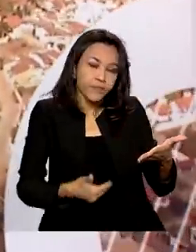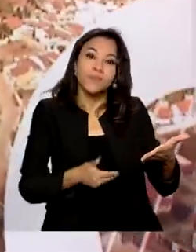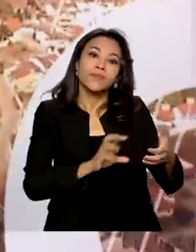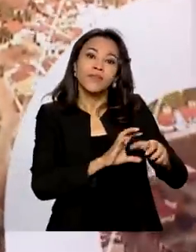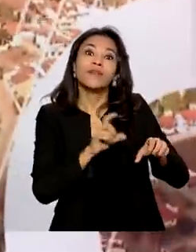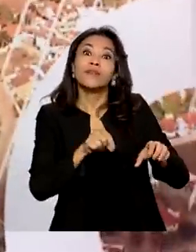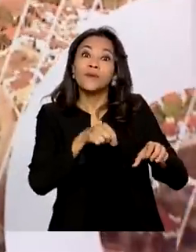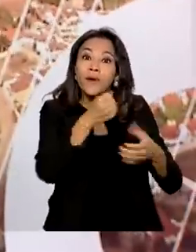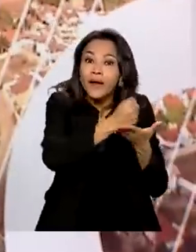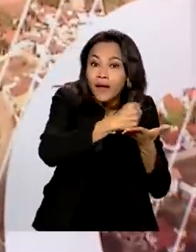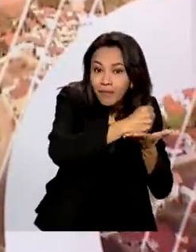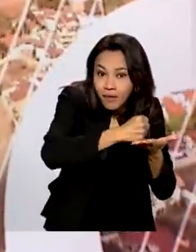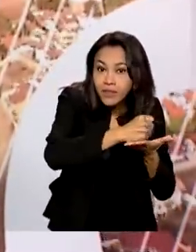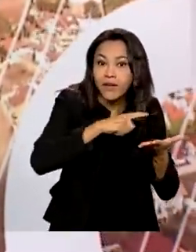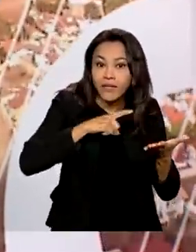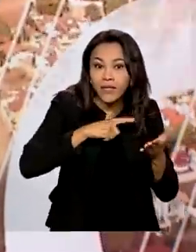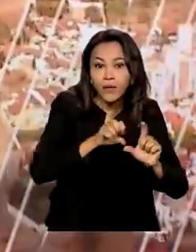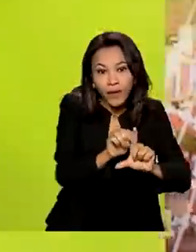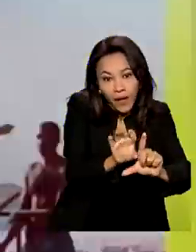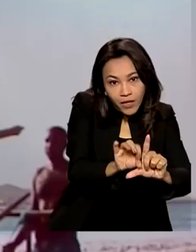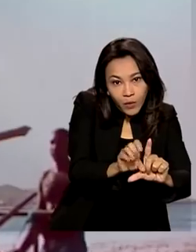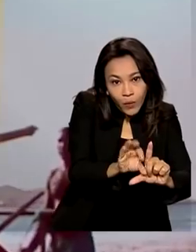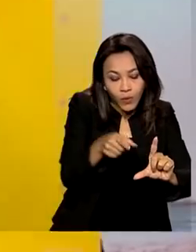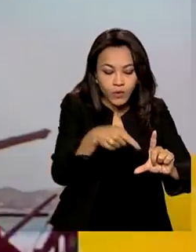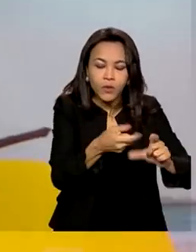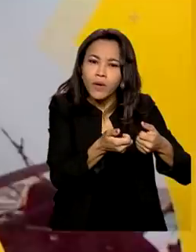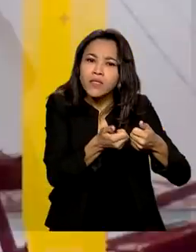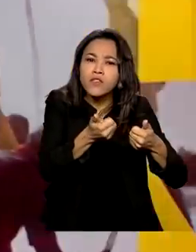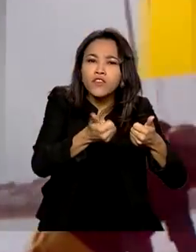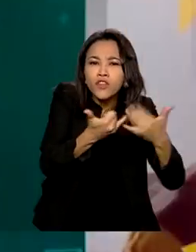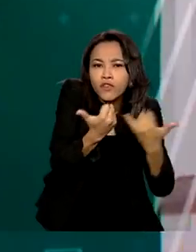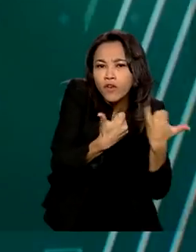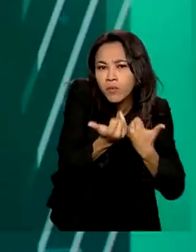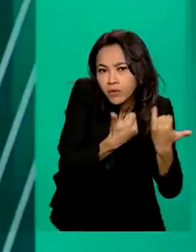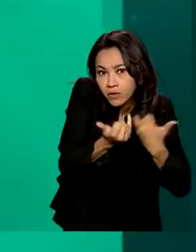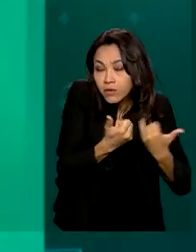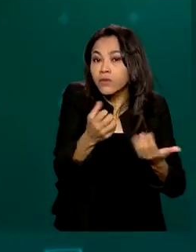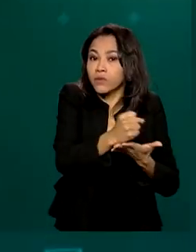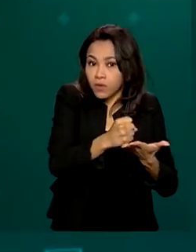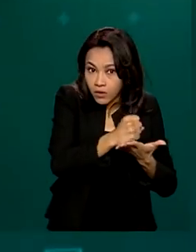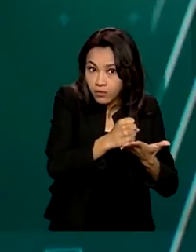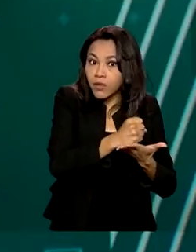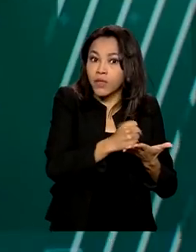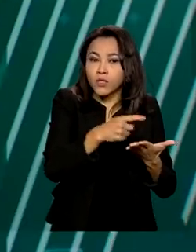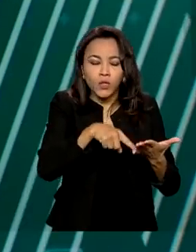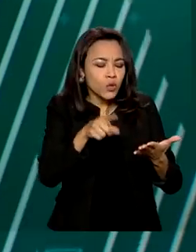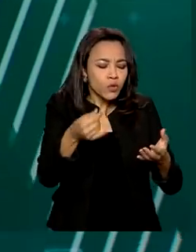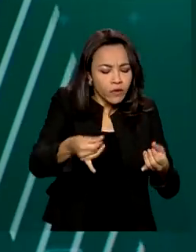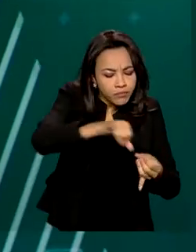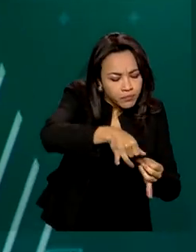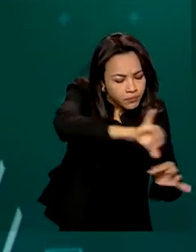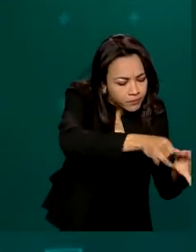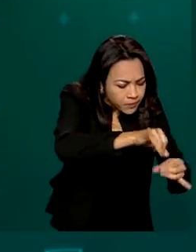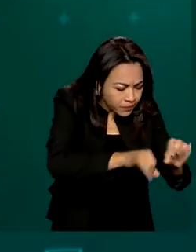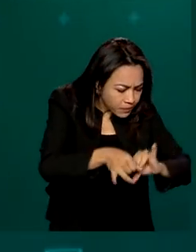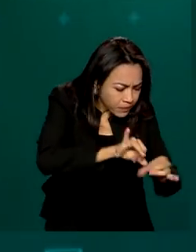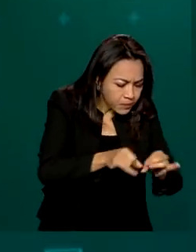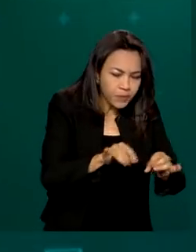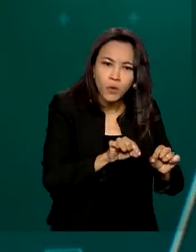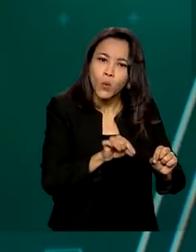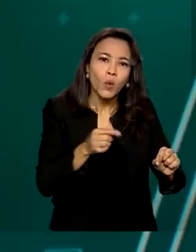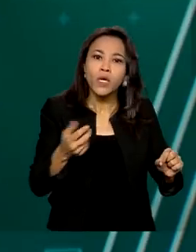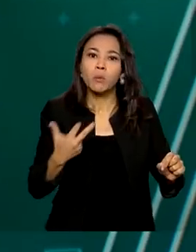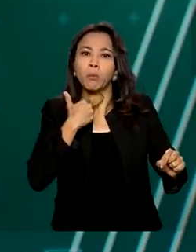Code que vai dar acesso às informações obrigatórias do medicamento de forma online, como composição, dosagem e contraindicação.